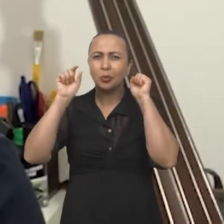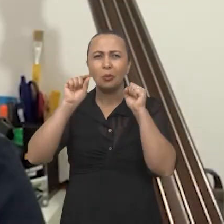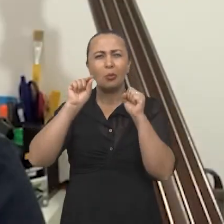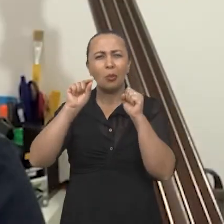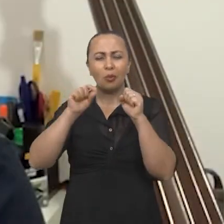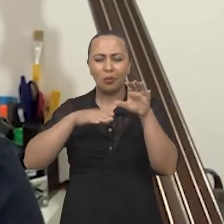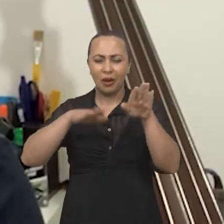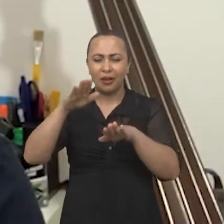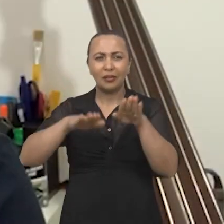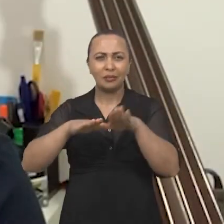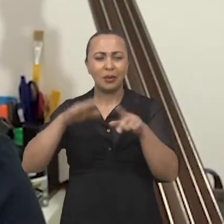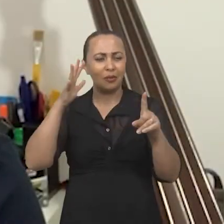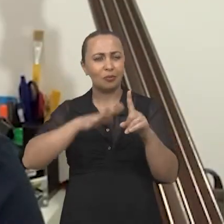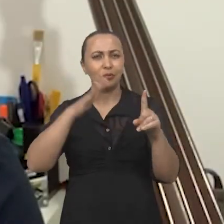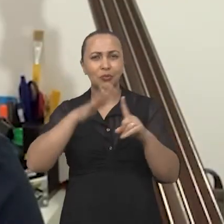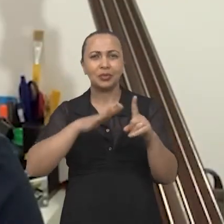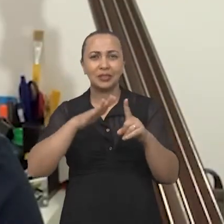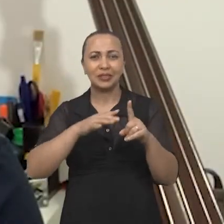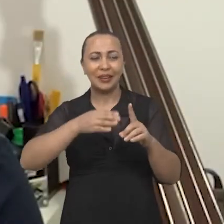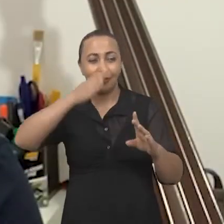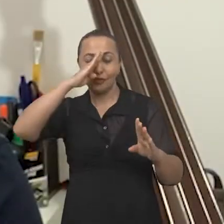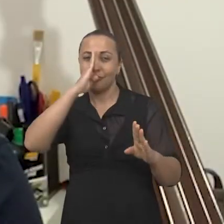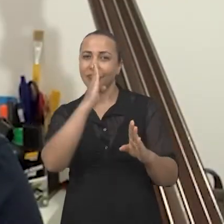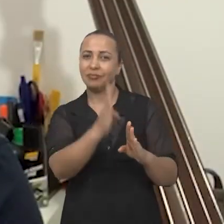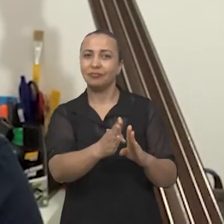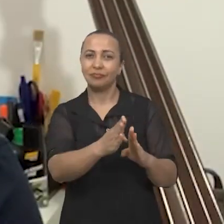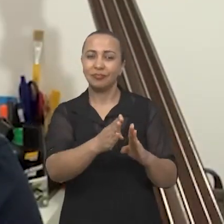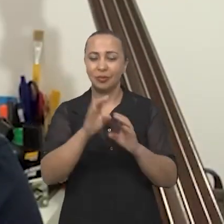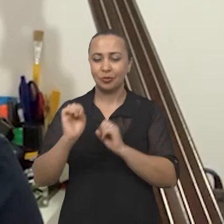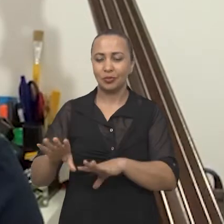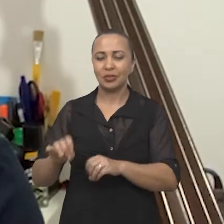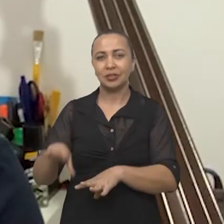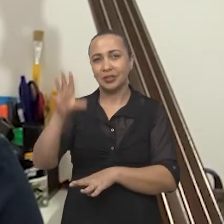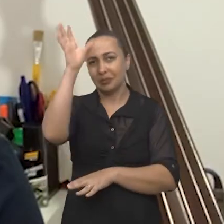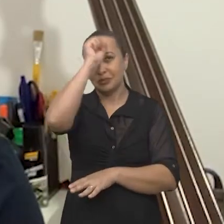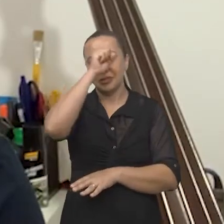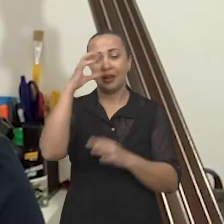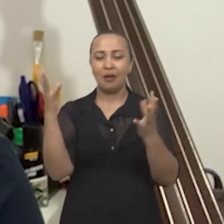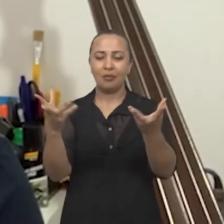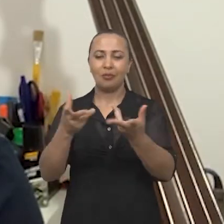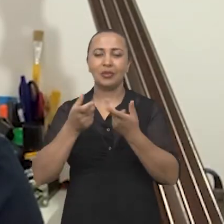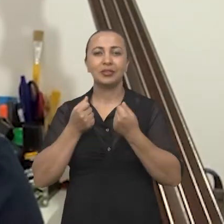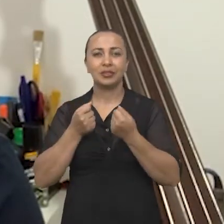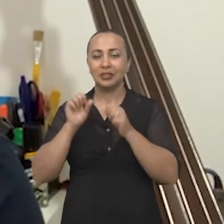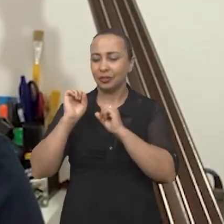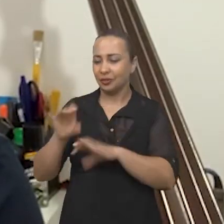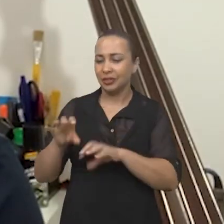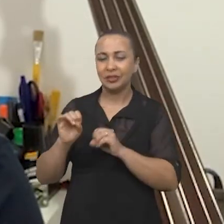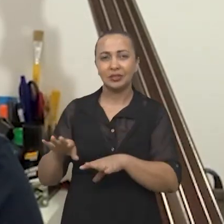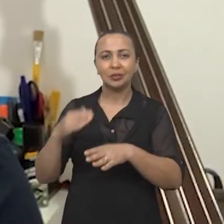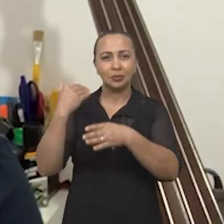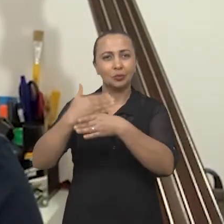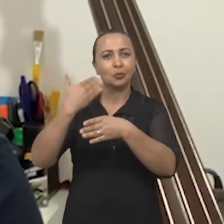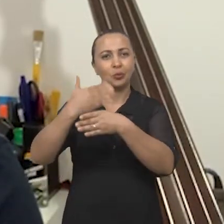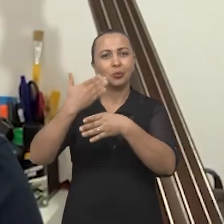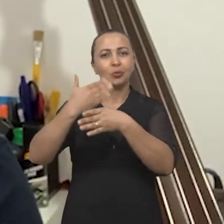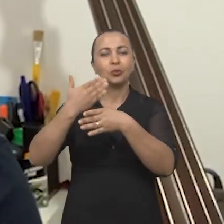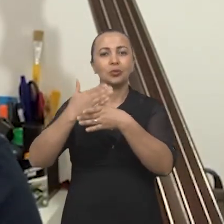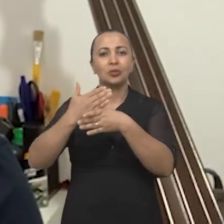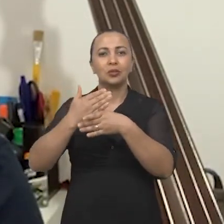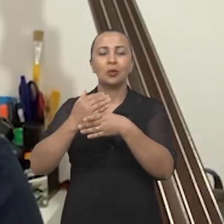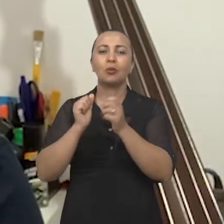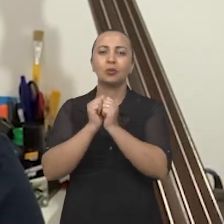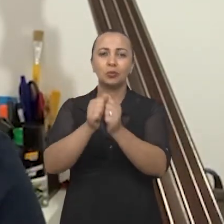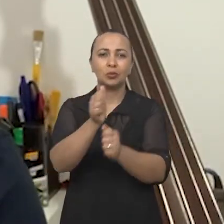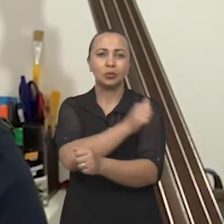diretamente no processo de ensino e aprendizagem, ou seja, na qualidade de ensino construída com os